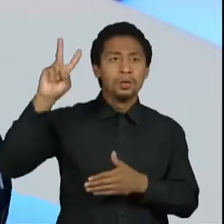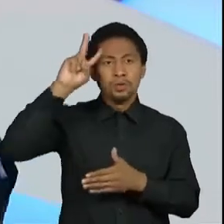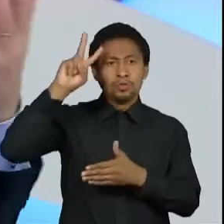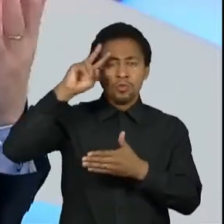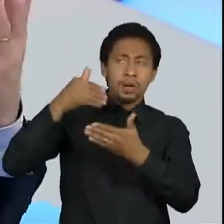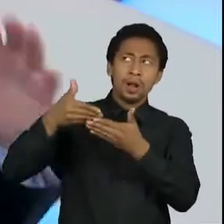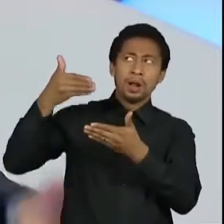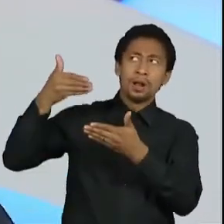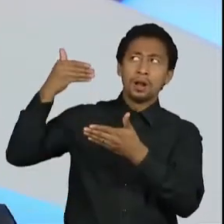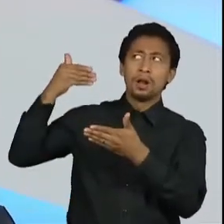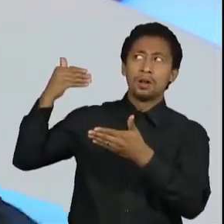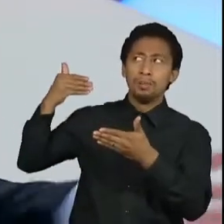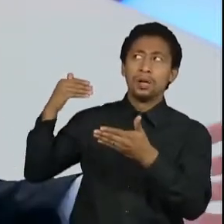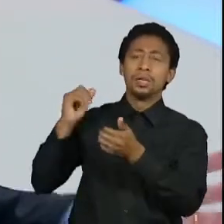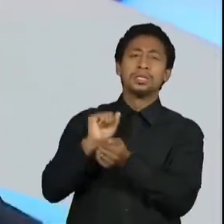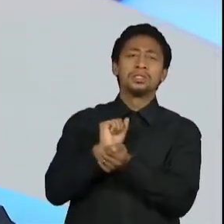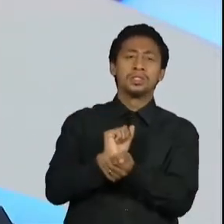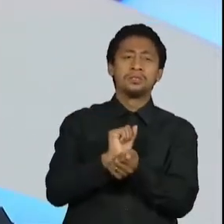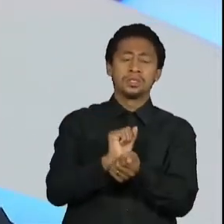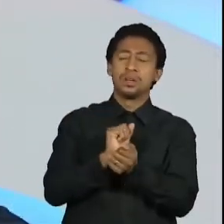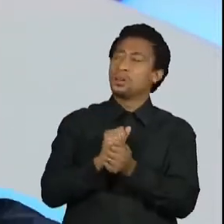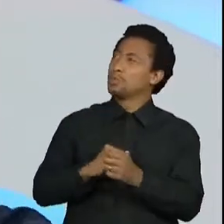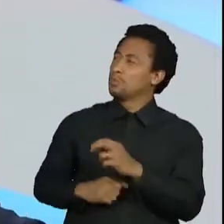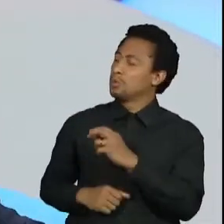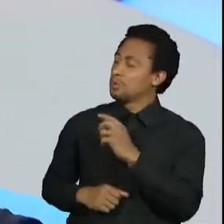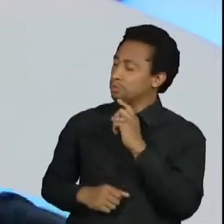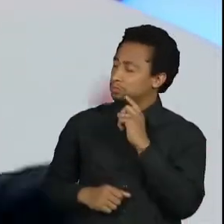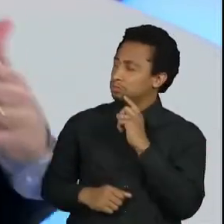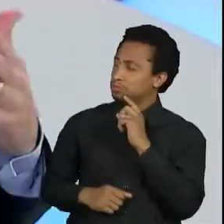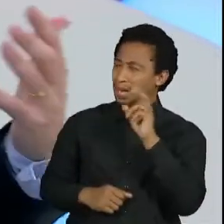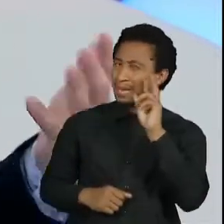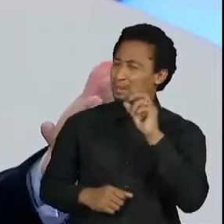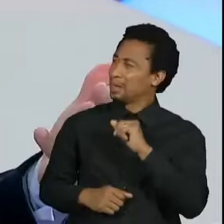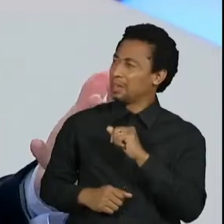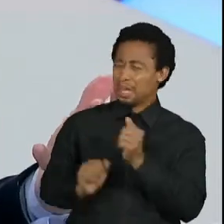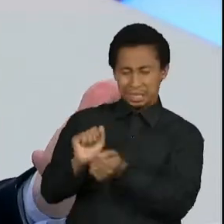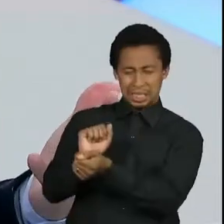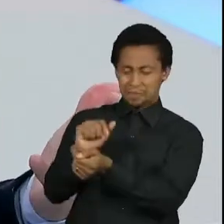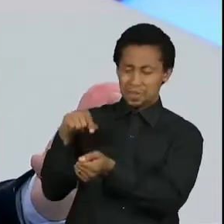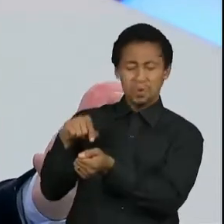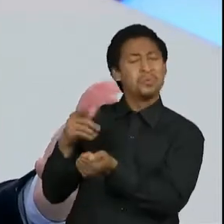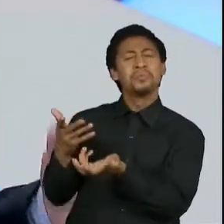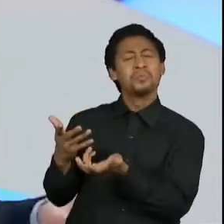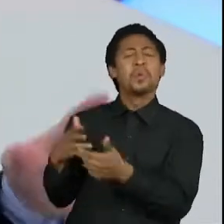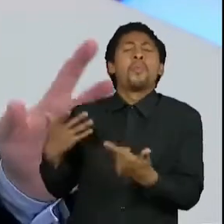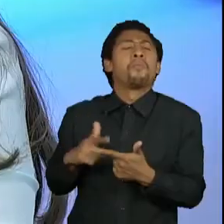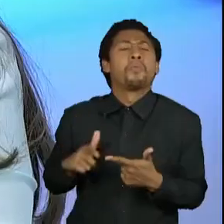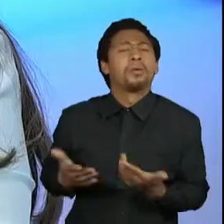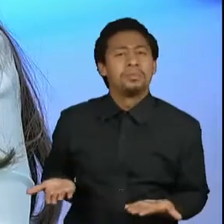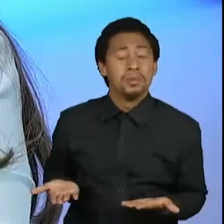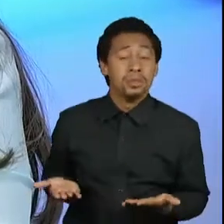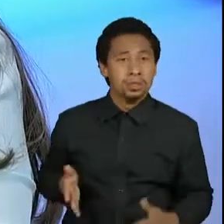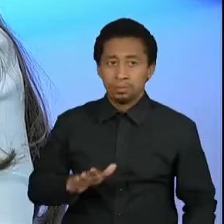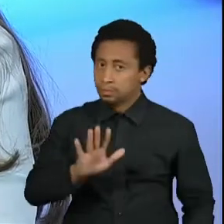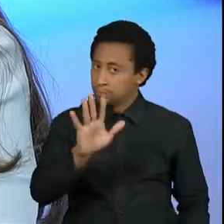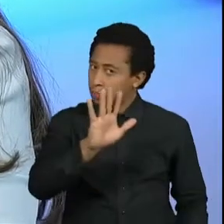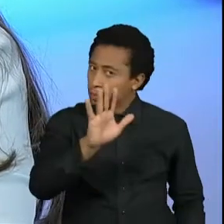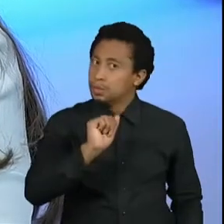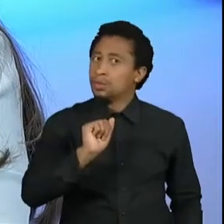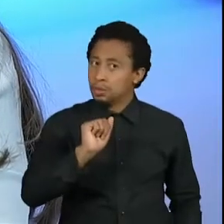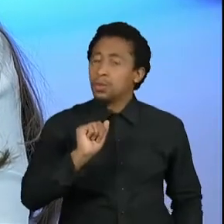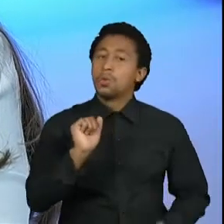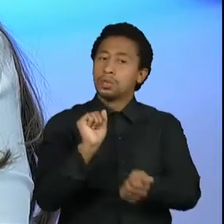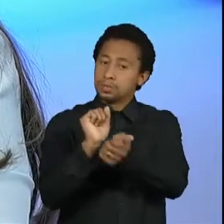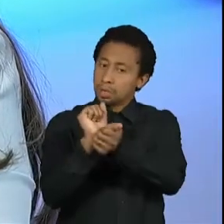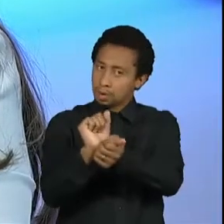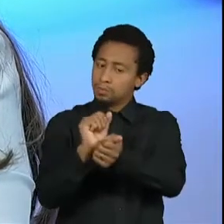diga Ah, tudo bem, qual é o problema? Não, a escravidão é um dos maiores crimes da história da humanidade. Aliás, não é apenas um dos maiores crimes